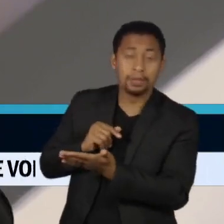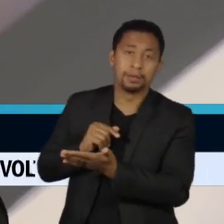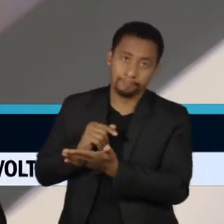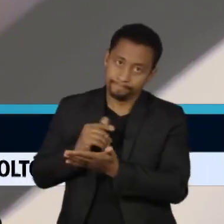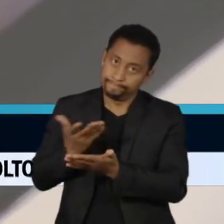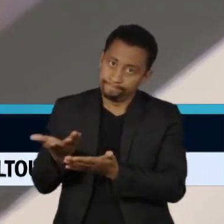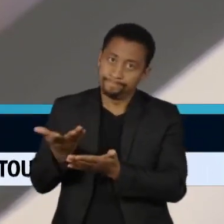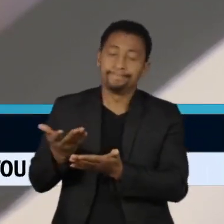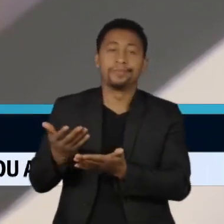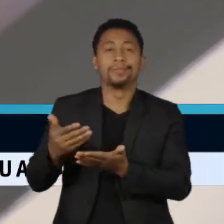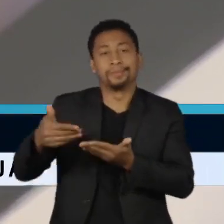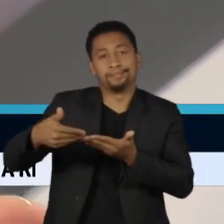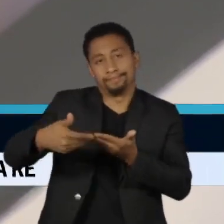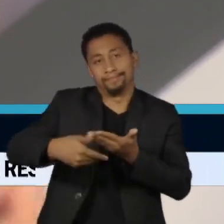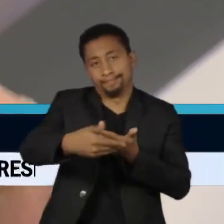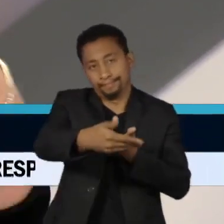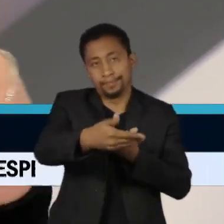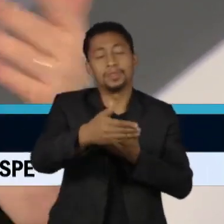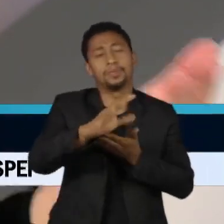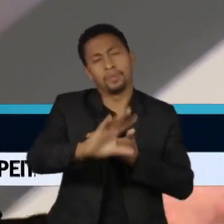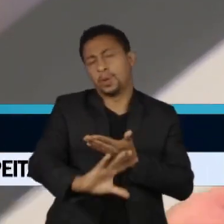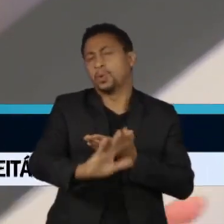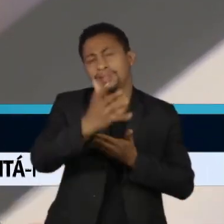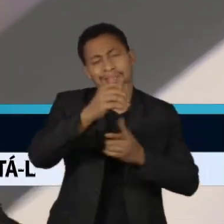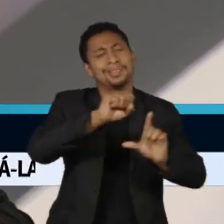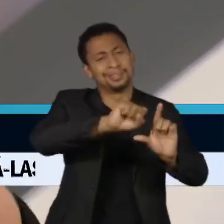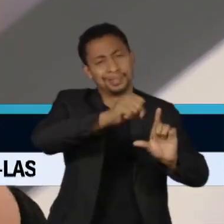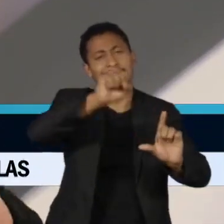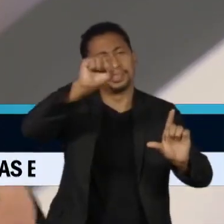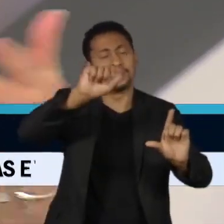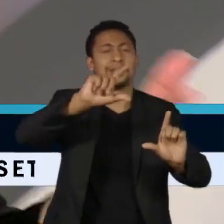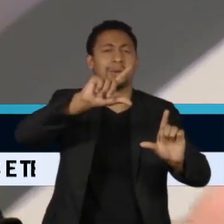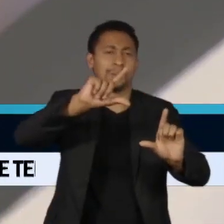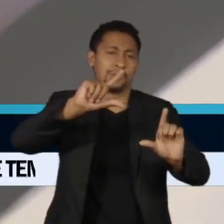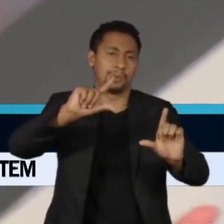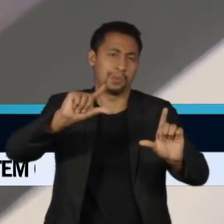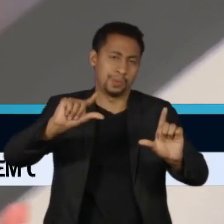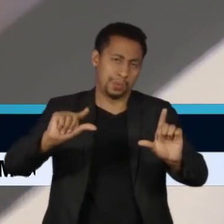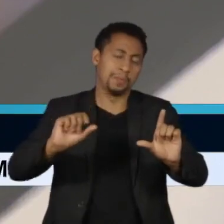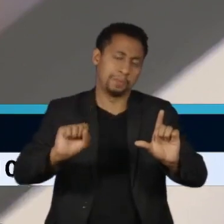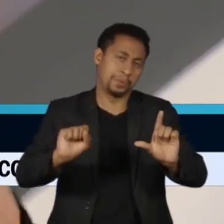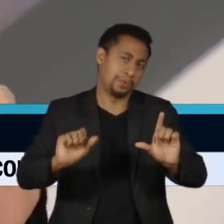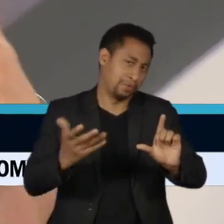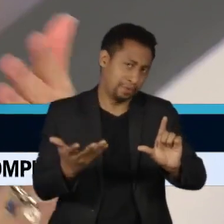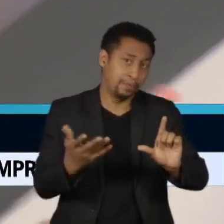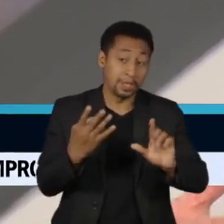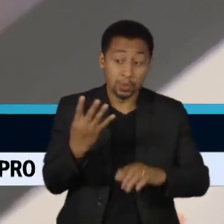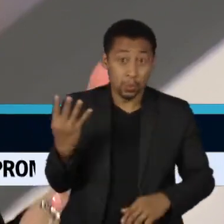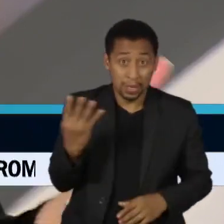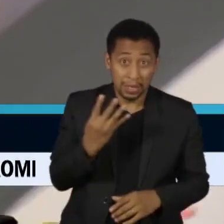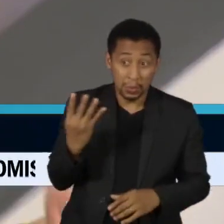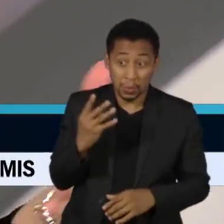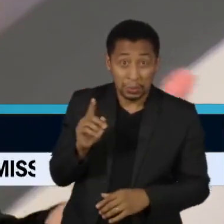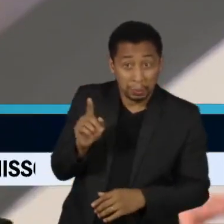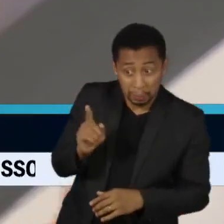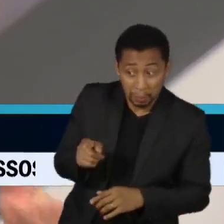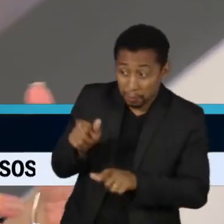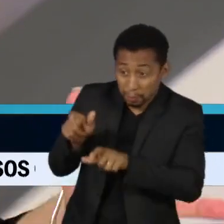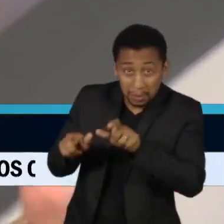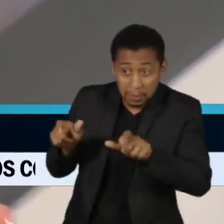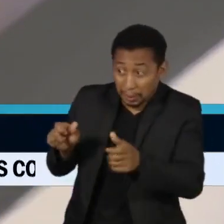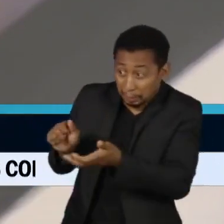vai acontecer nos próximos períodos, se eventualmente esses 44 mil trabalhadores forem mesmo